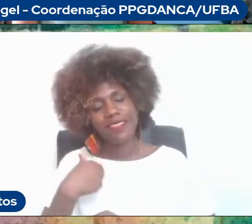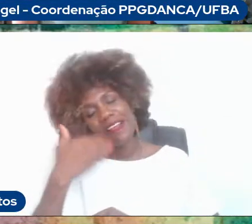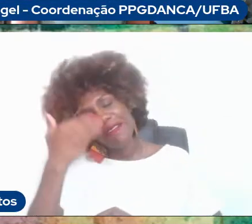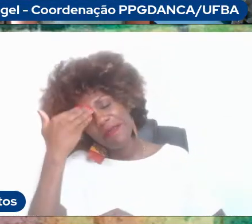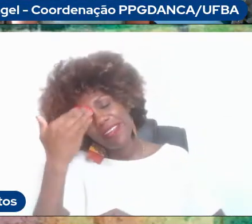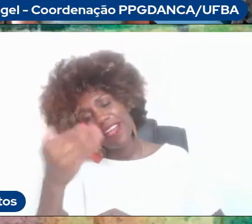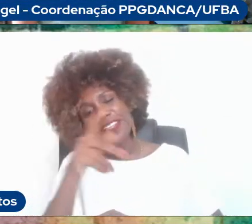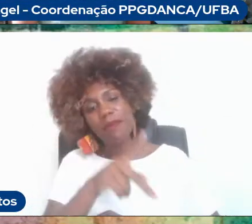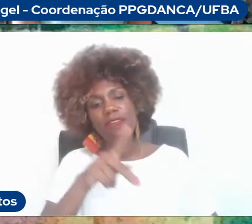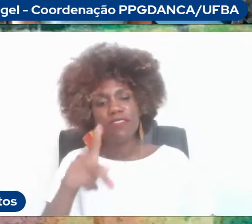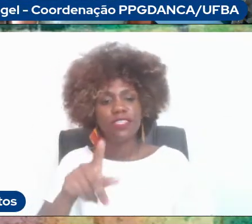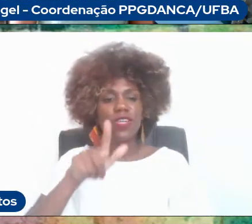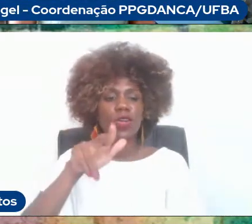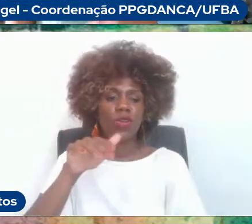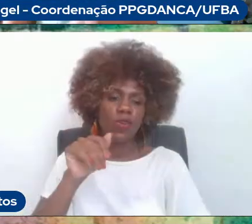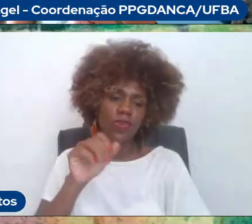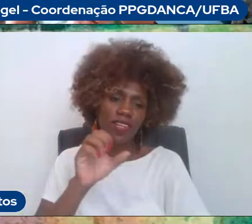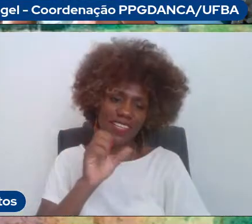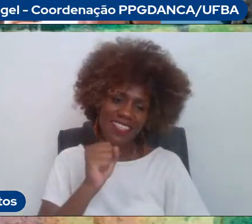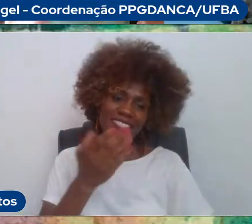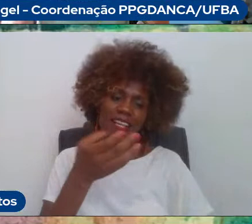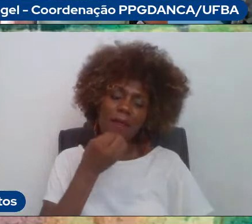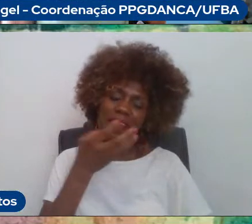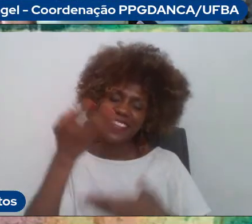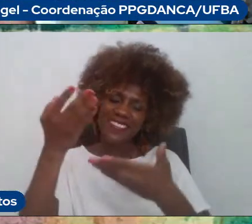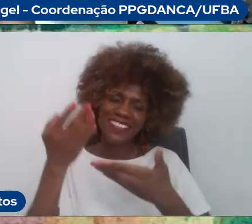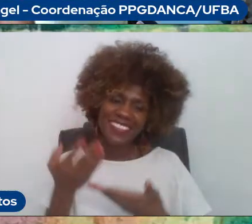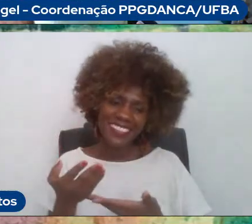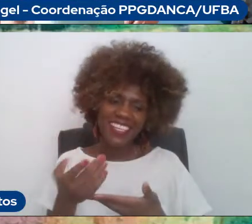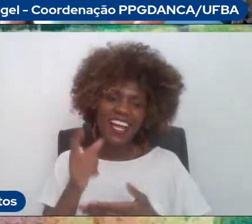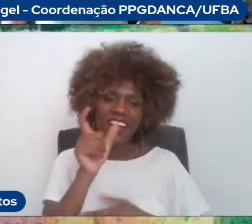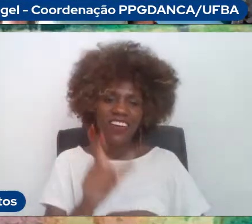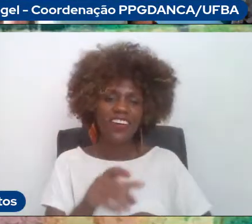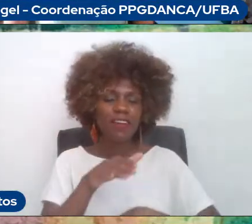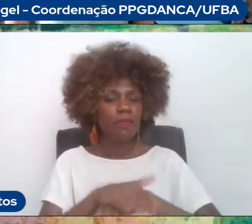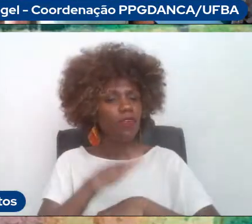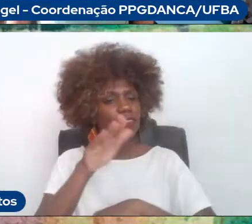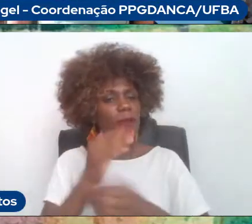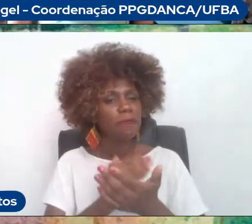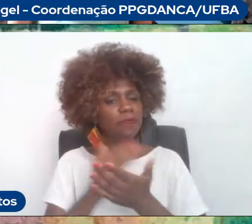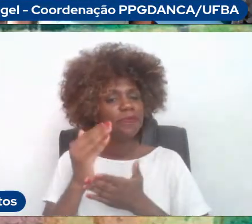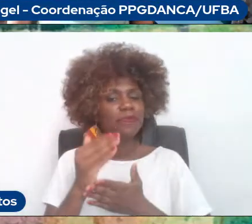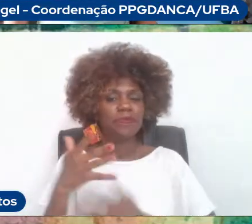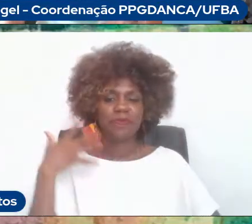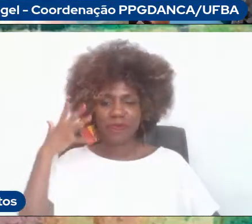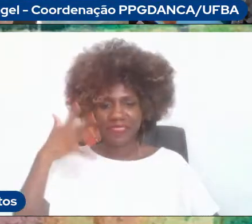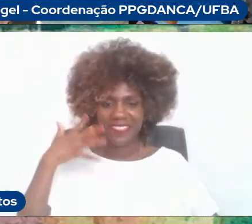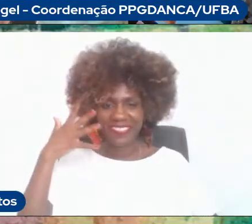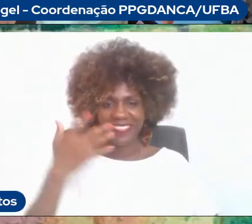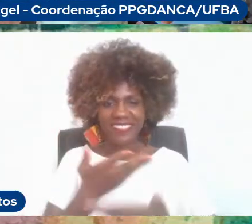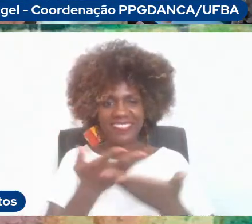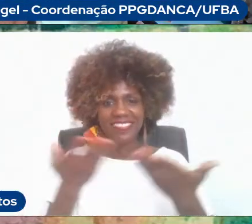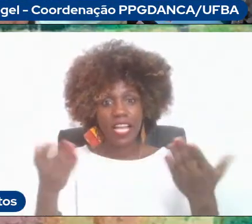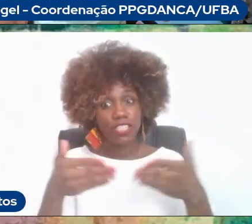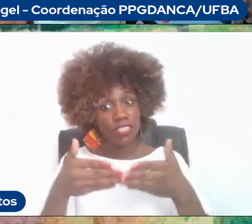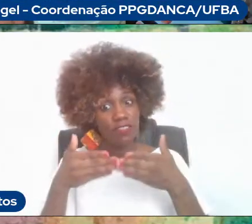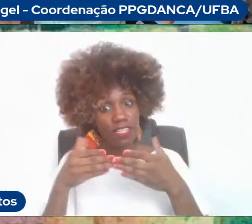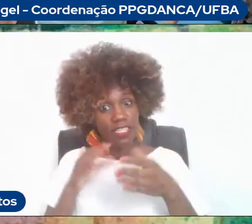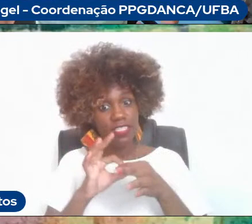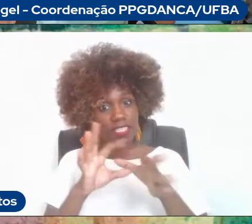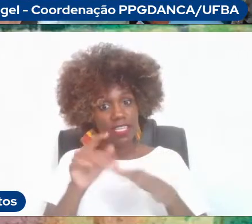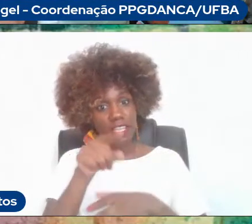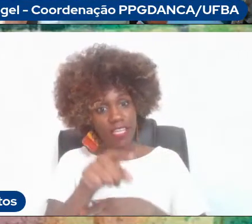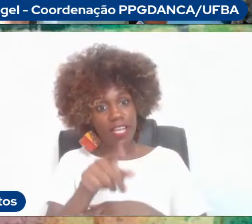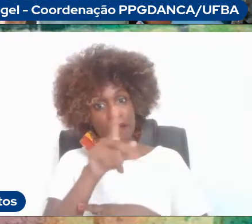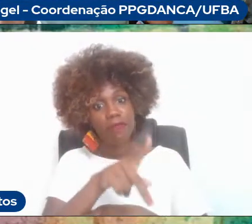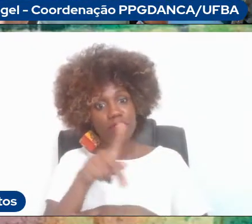doutor Lucas Robato, seja bem-vindo aqui, e a palavra é sua. Nós sairemos, o professor Lucas